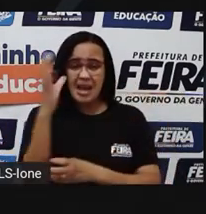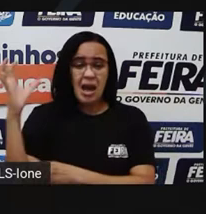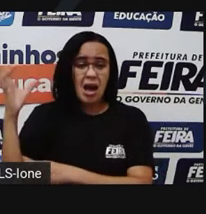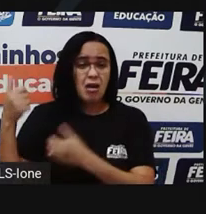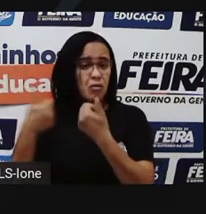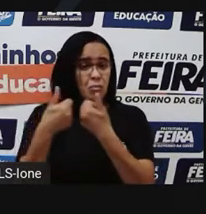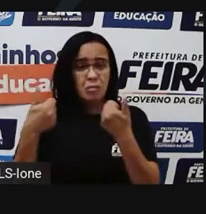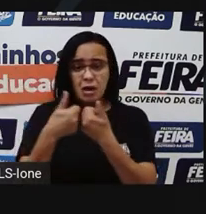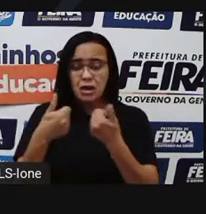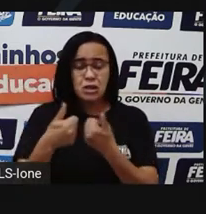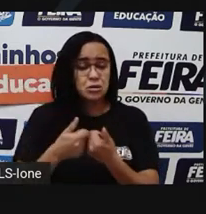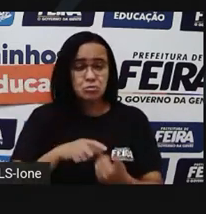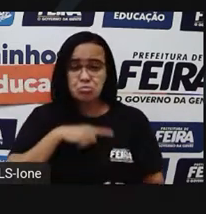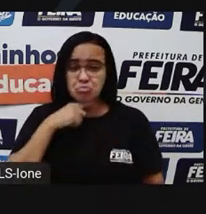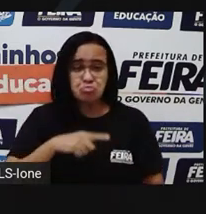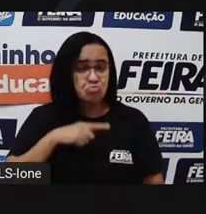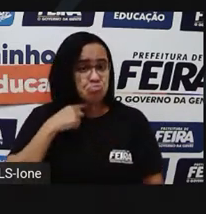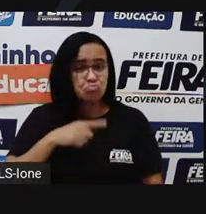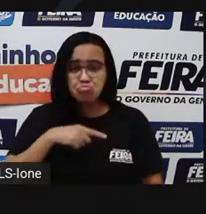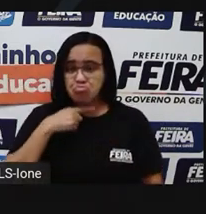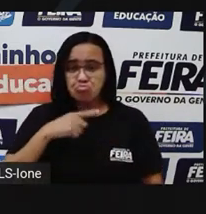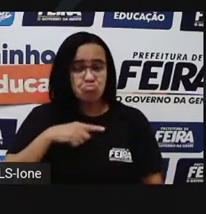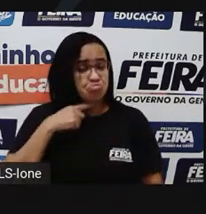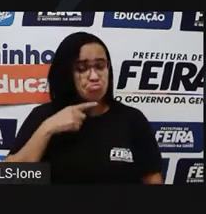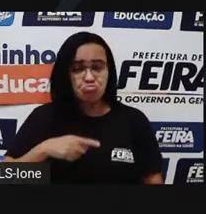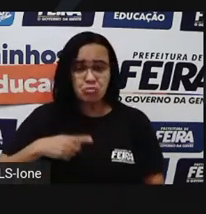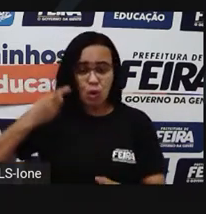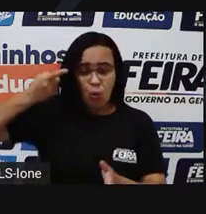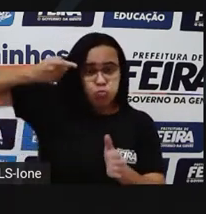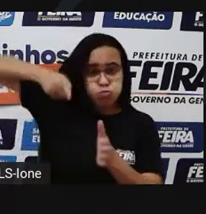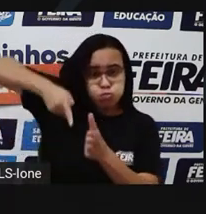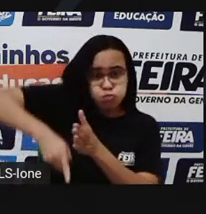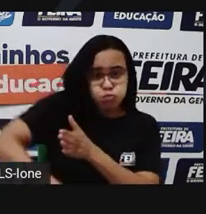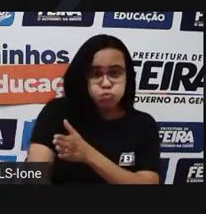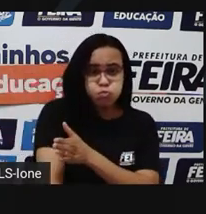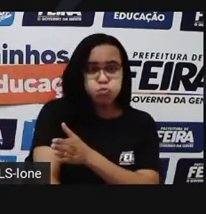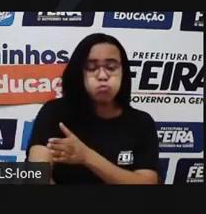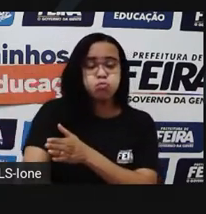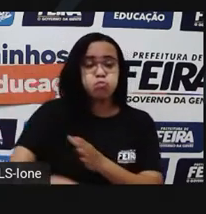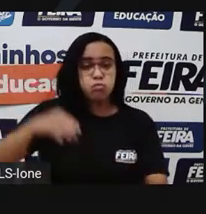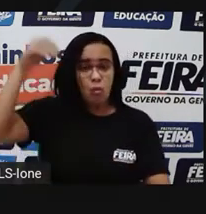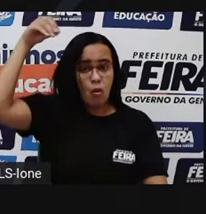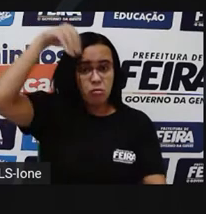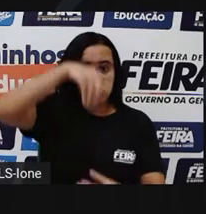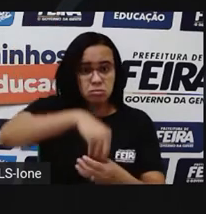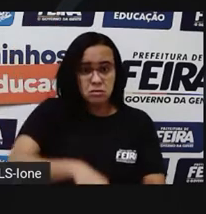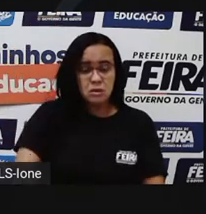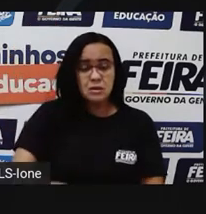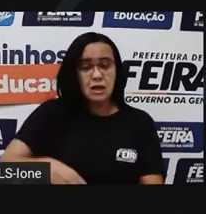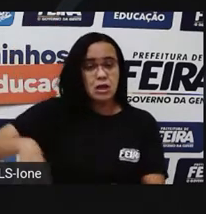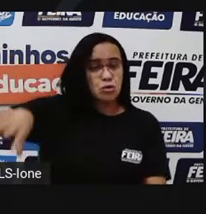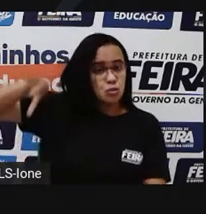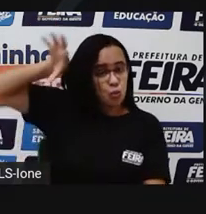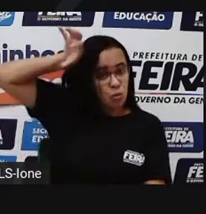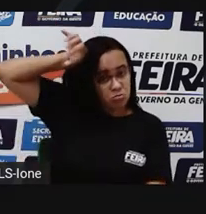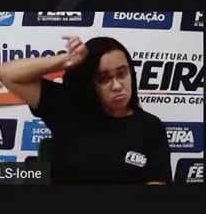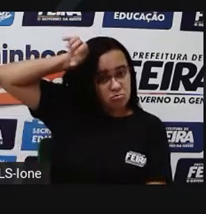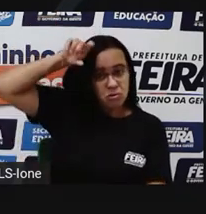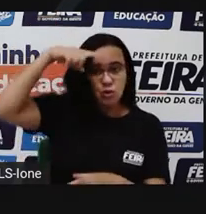mas não adiantou. Ele logo foi parar nos braços da linda sereia e afundou com ela,